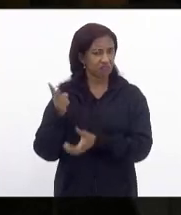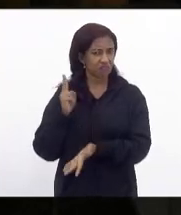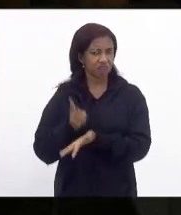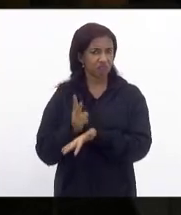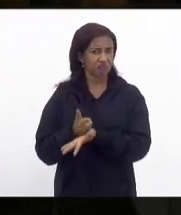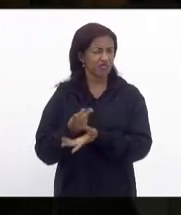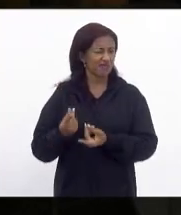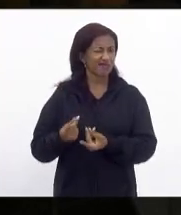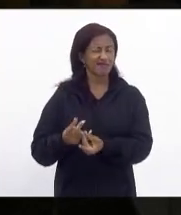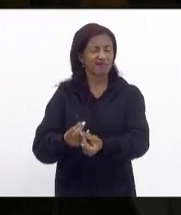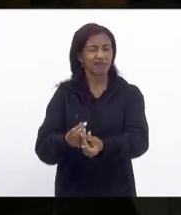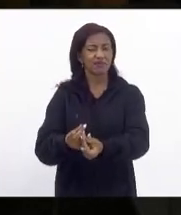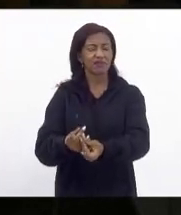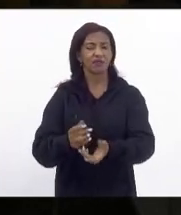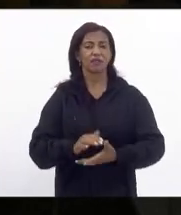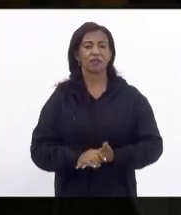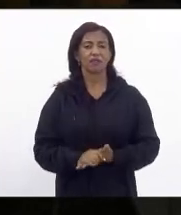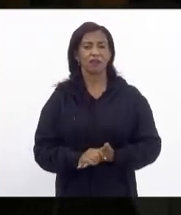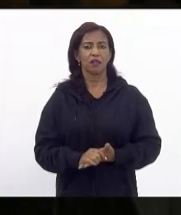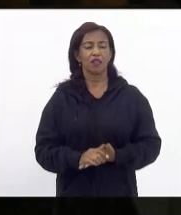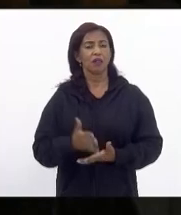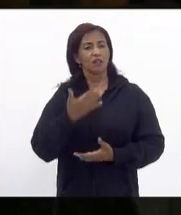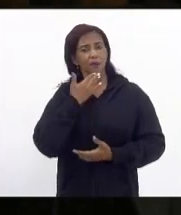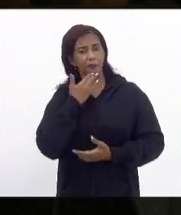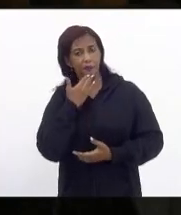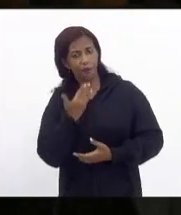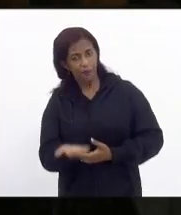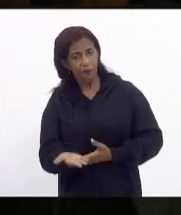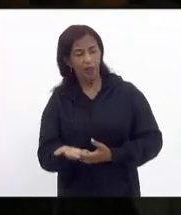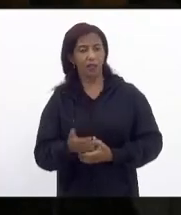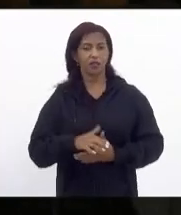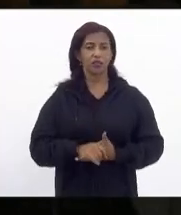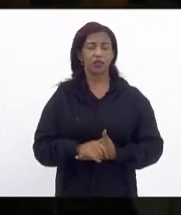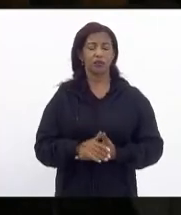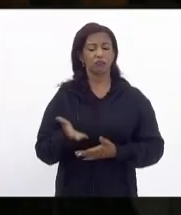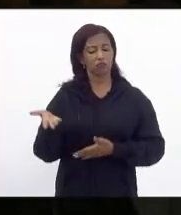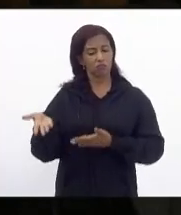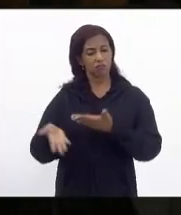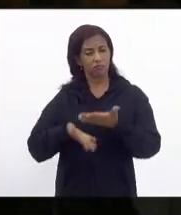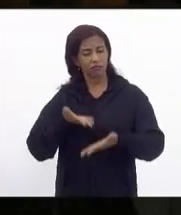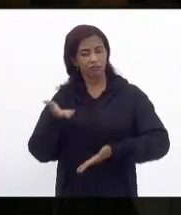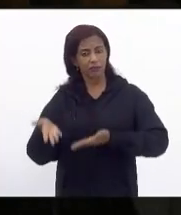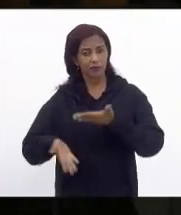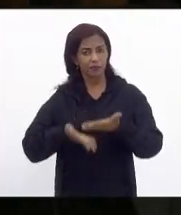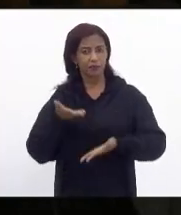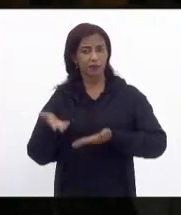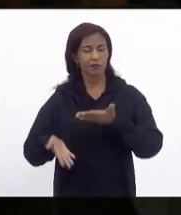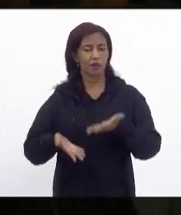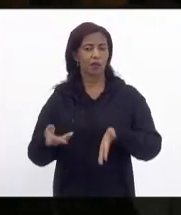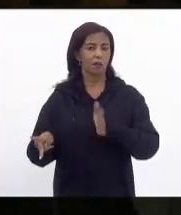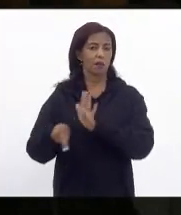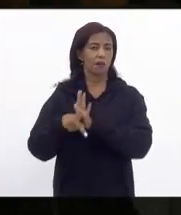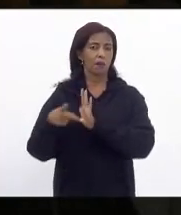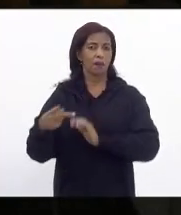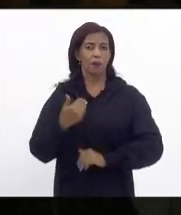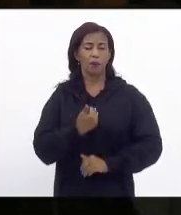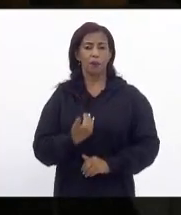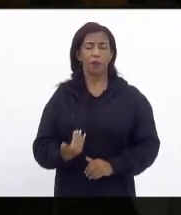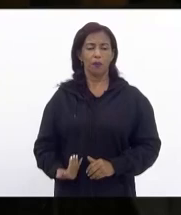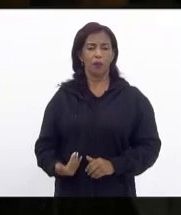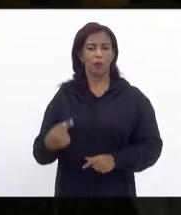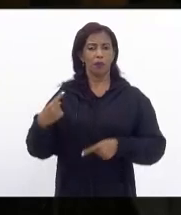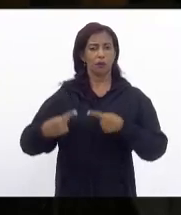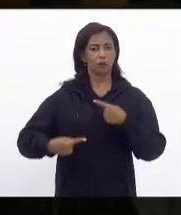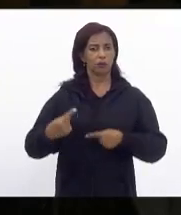está a reivindicar e está a merecer um tratamento por parte do poder público por parte das